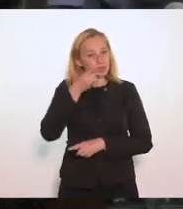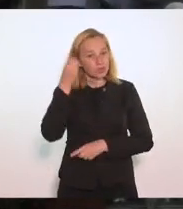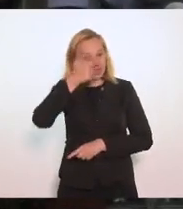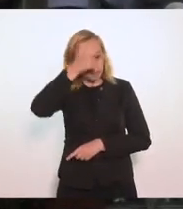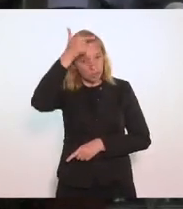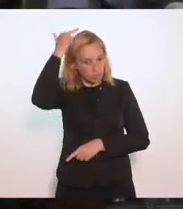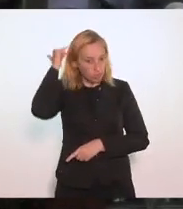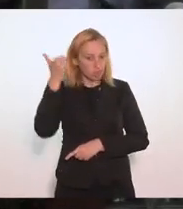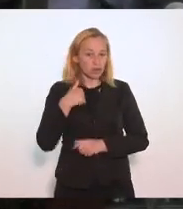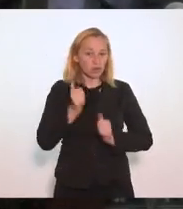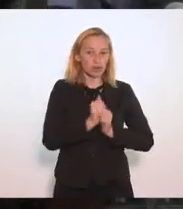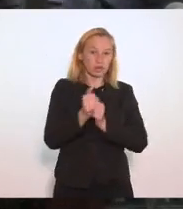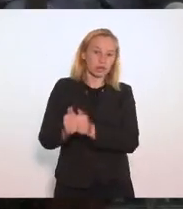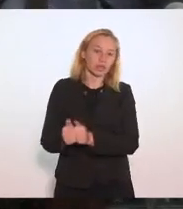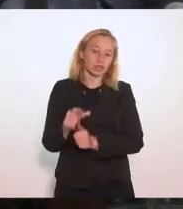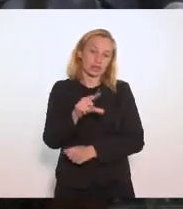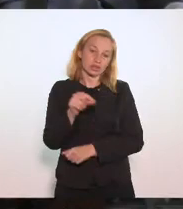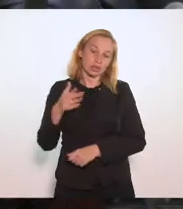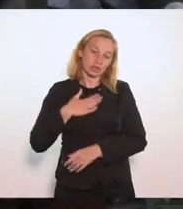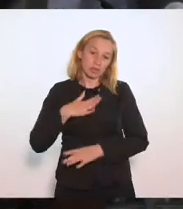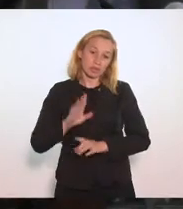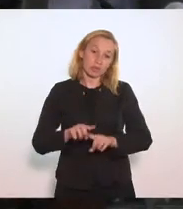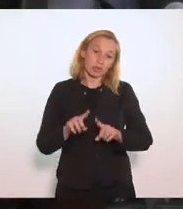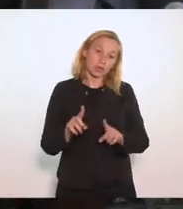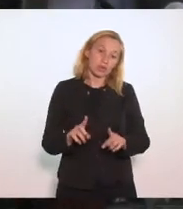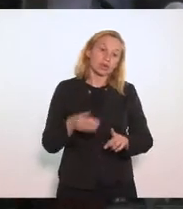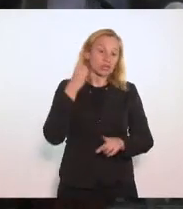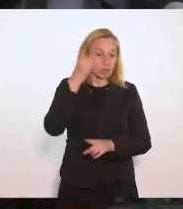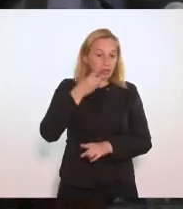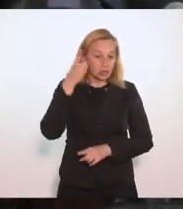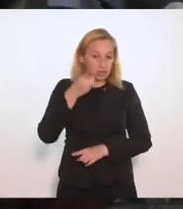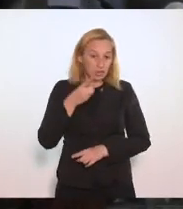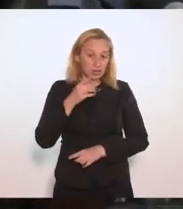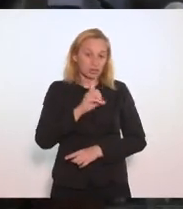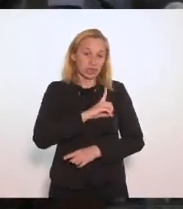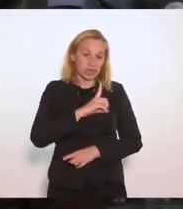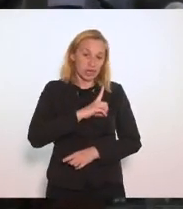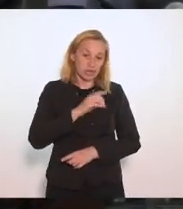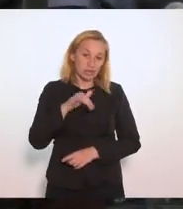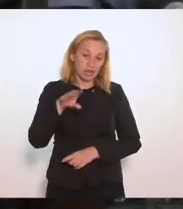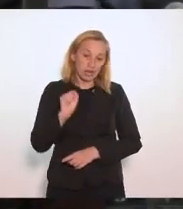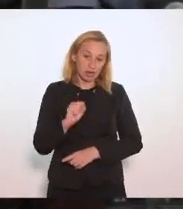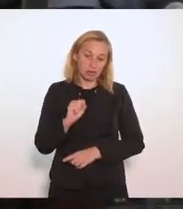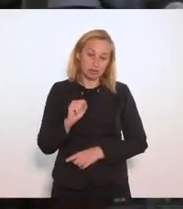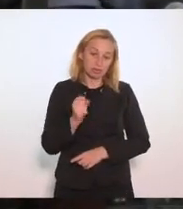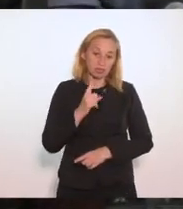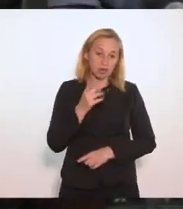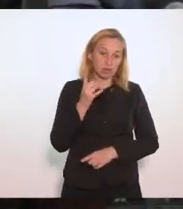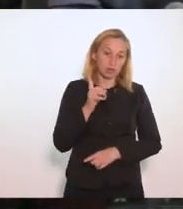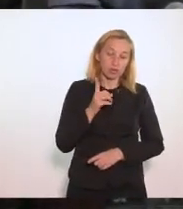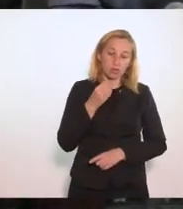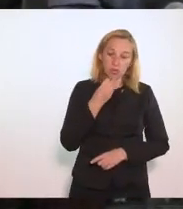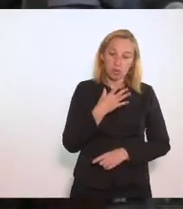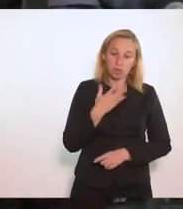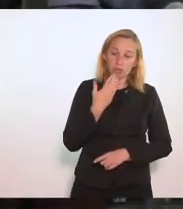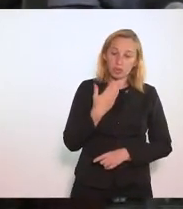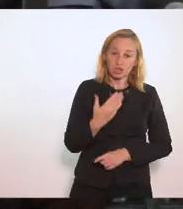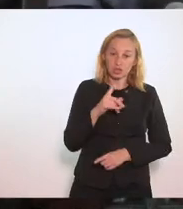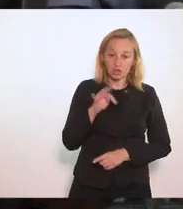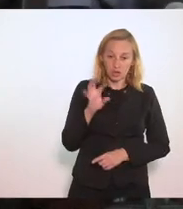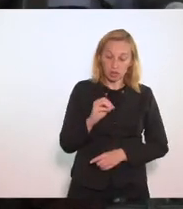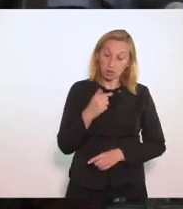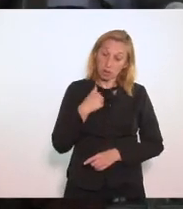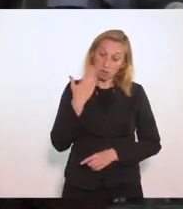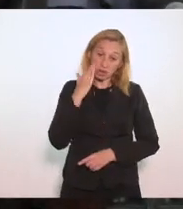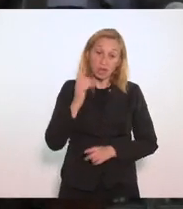Disse que me acompanharia Na decisão Que eu tomaria E o deputado Delegado Carlos Augusto Não achou bom Pedir o veto Isso que eu tinha entendido